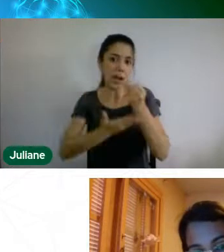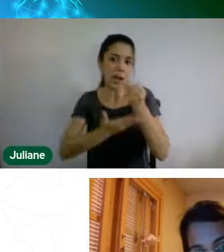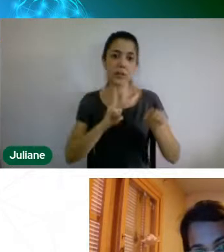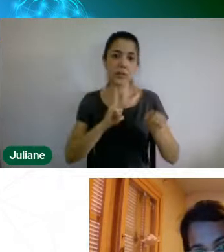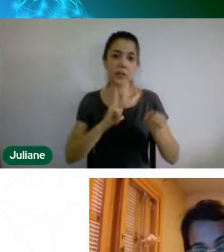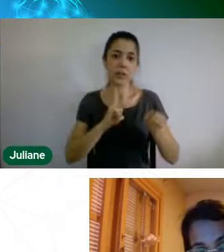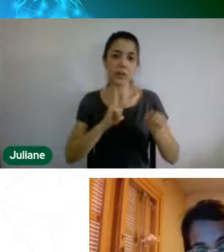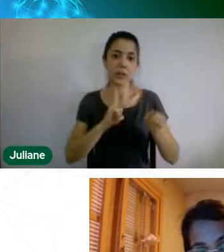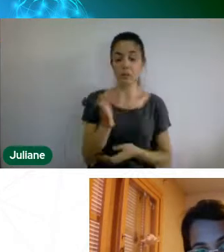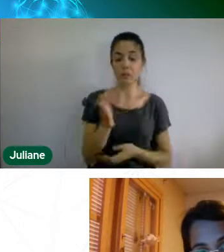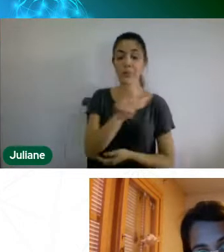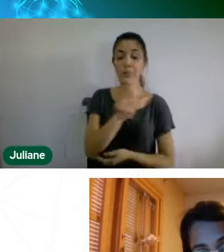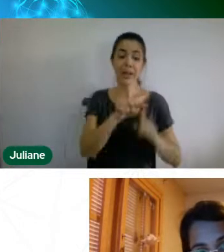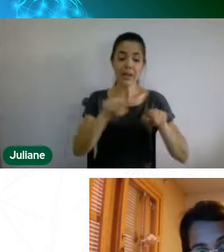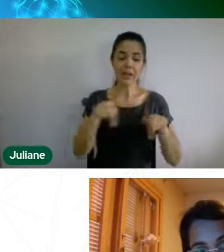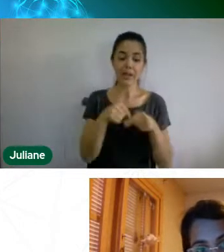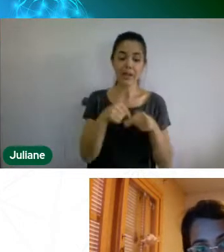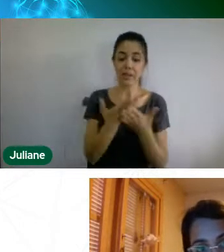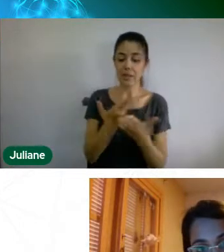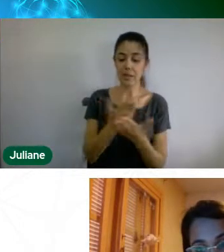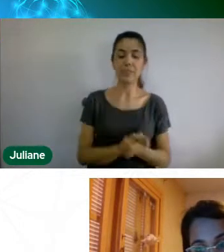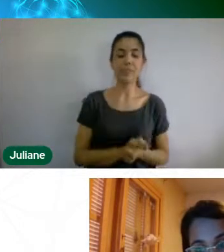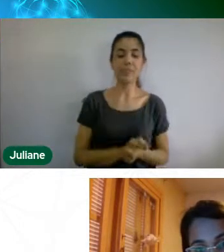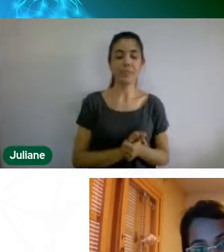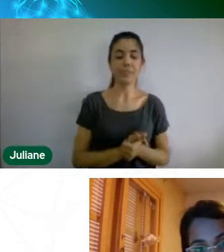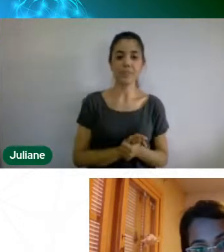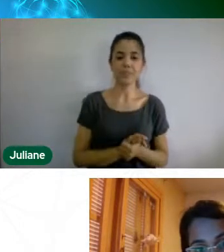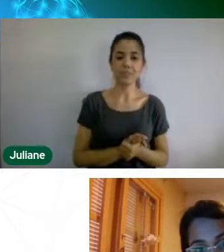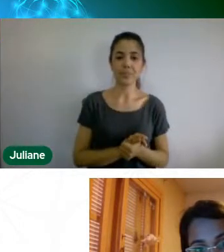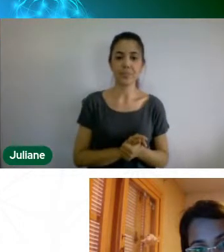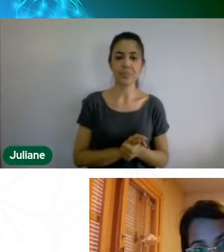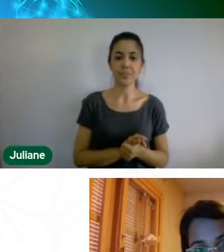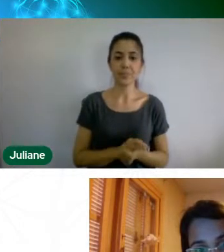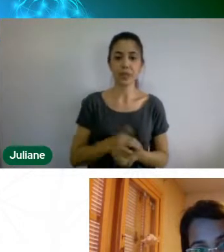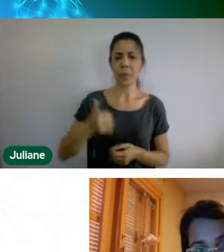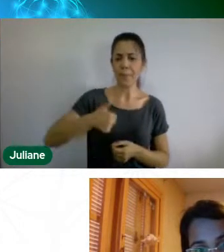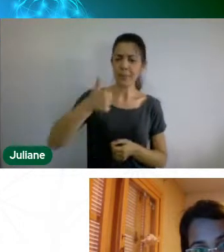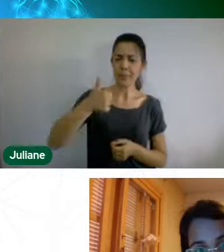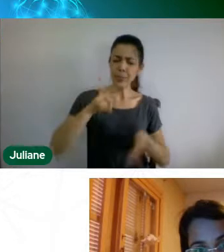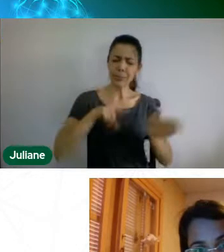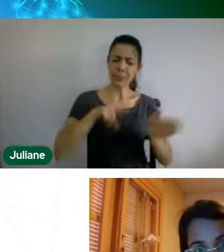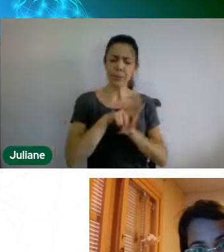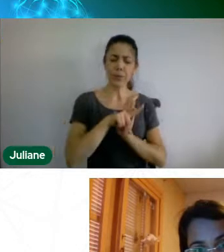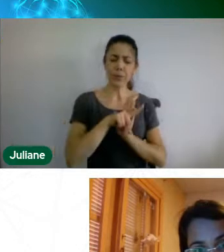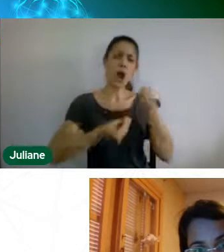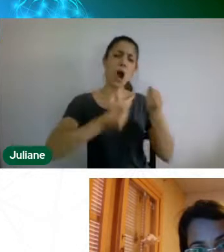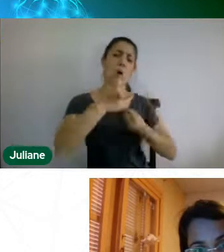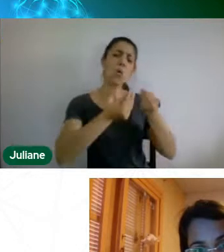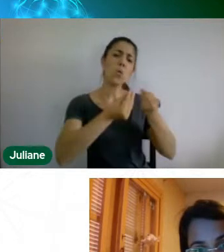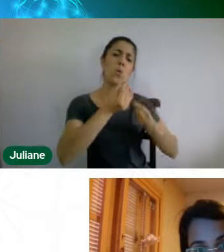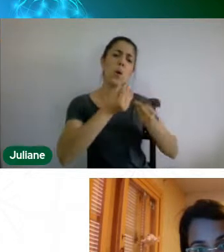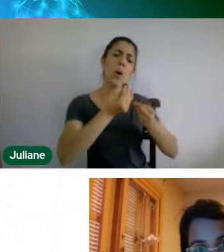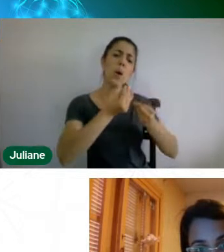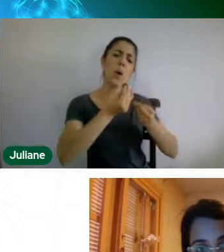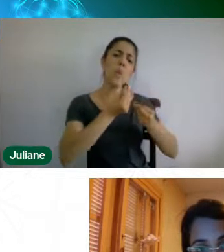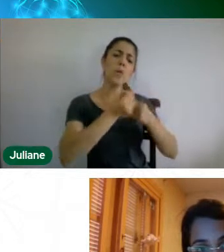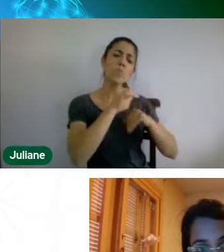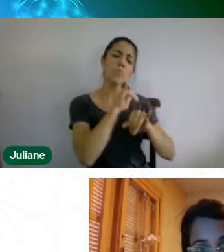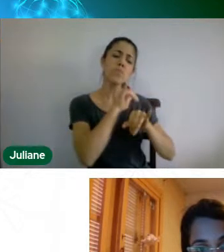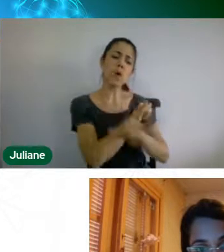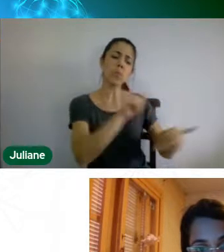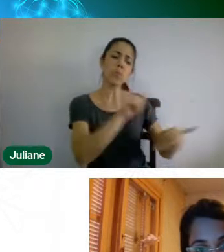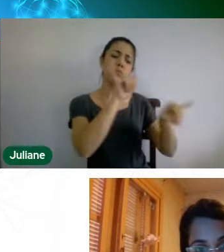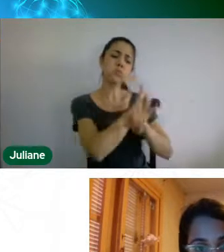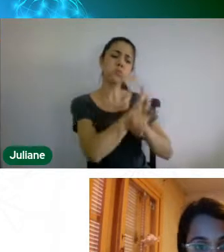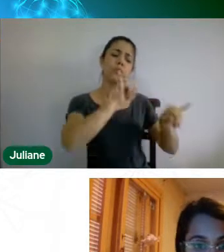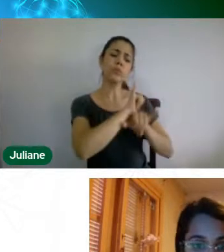como, primeira pergunta disso, é como vocês vão fazer essa divulgação junto às escolas, vai ser amplamente, eu não